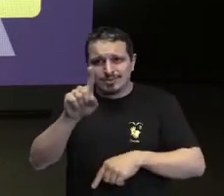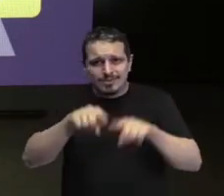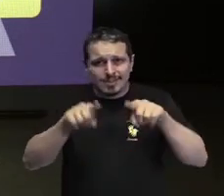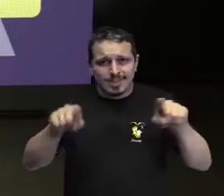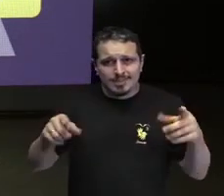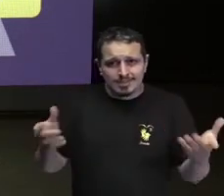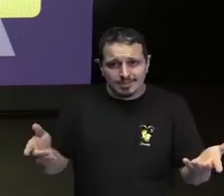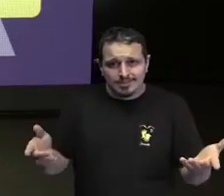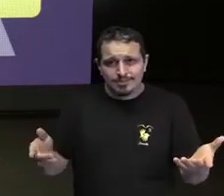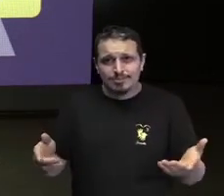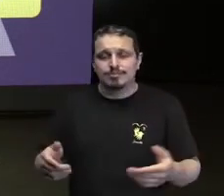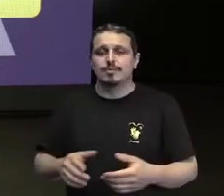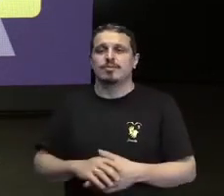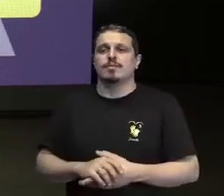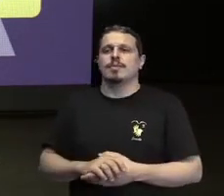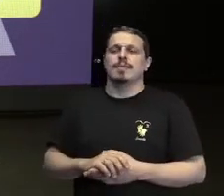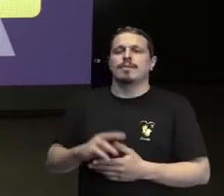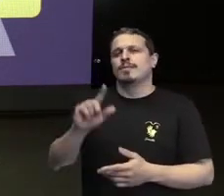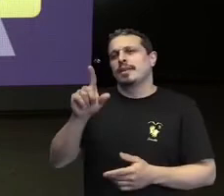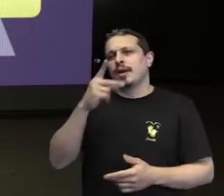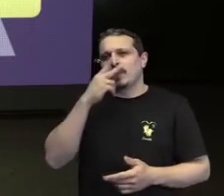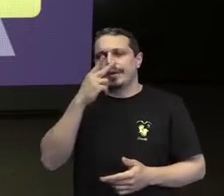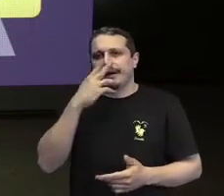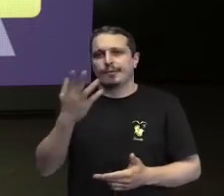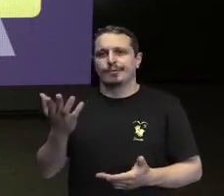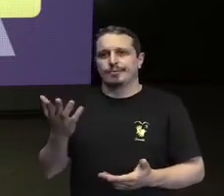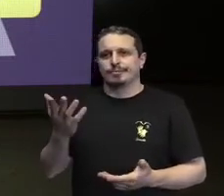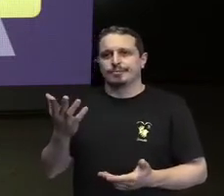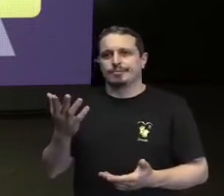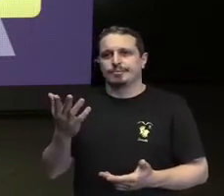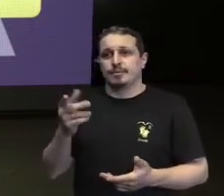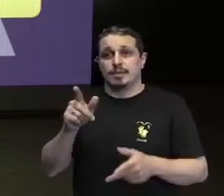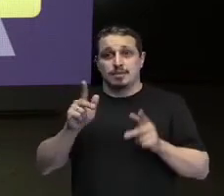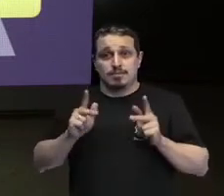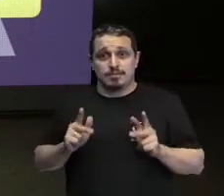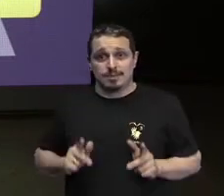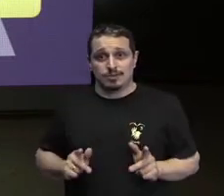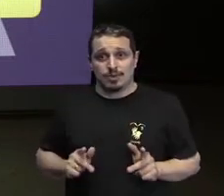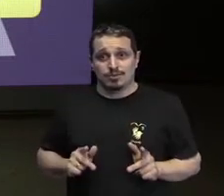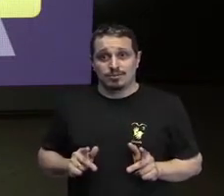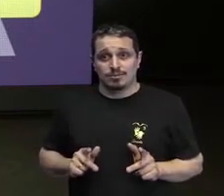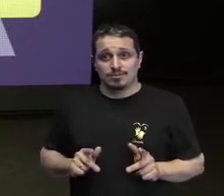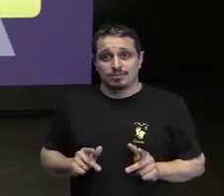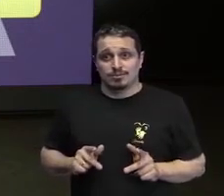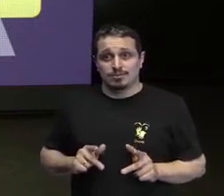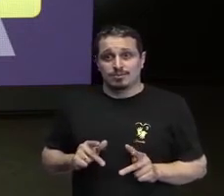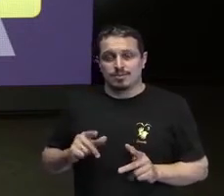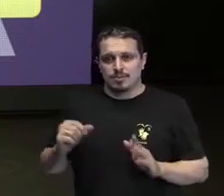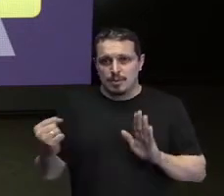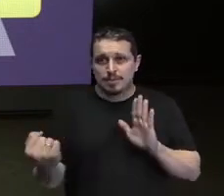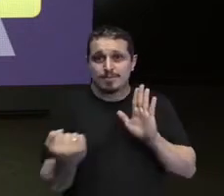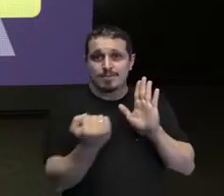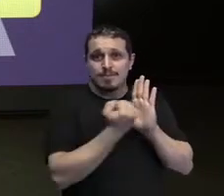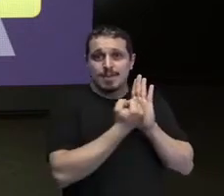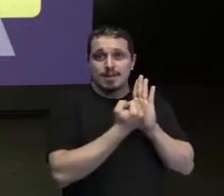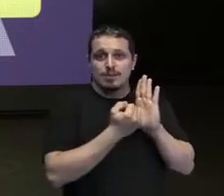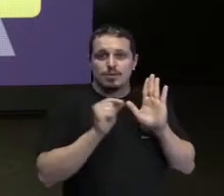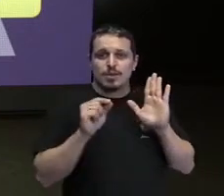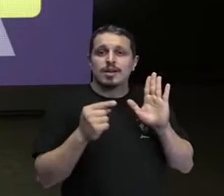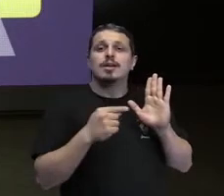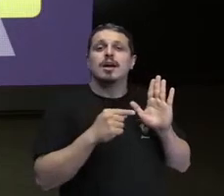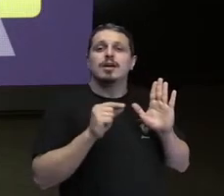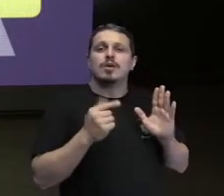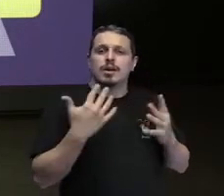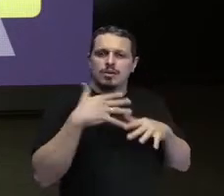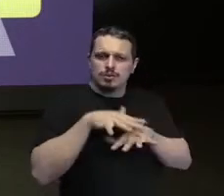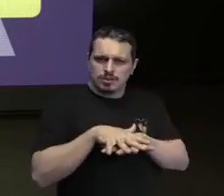como se os consumidores estivessem cobrando das marcas esse tipo de posicionamento. Não dá mais